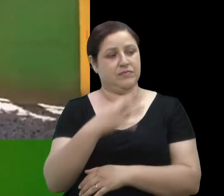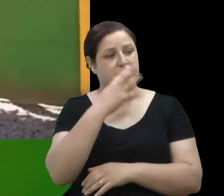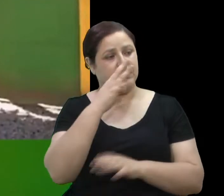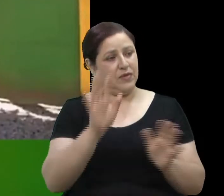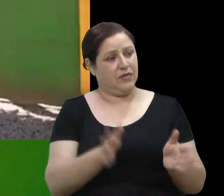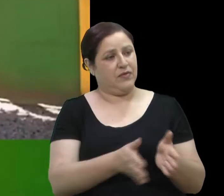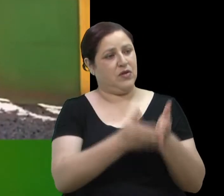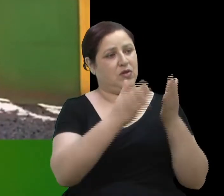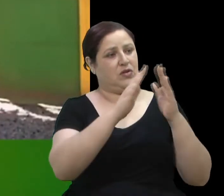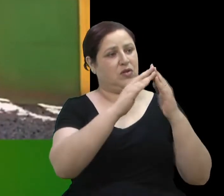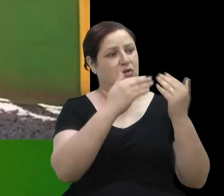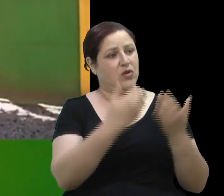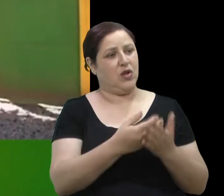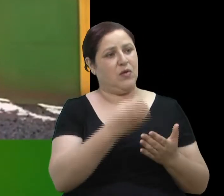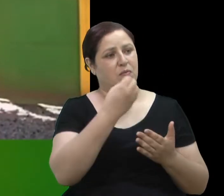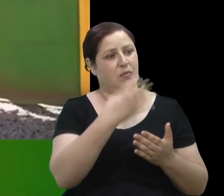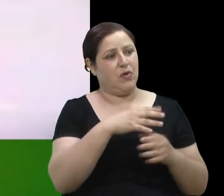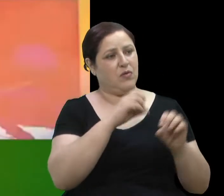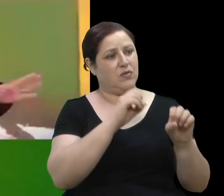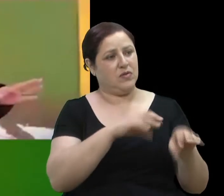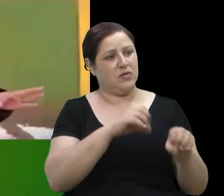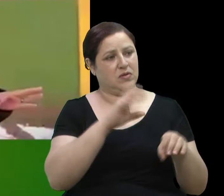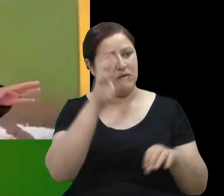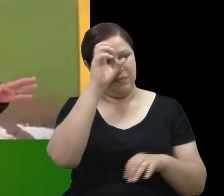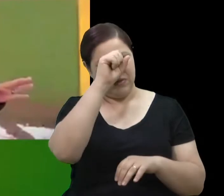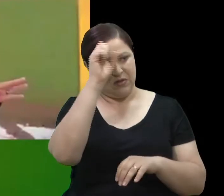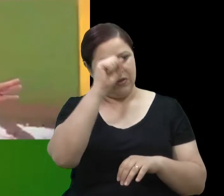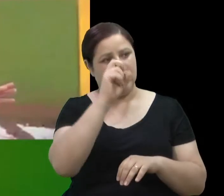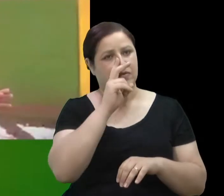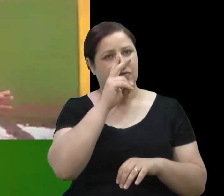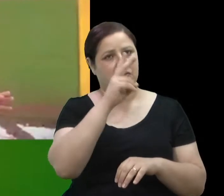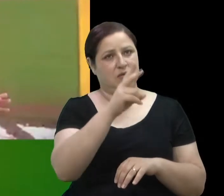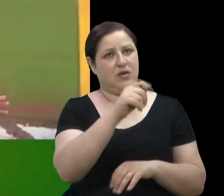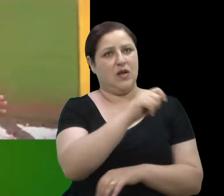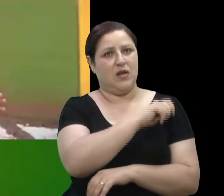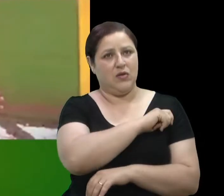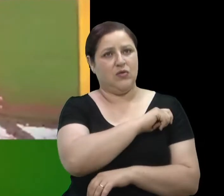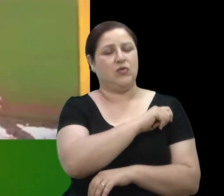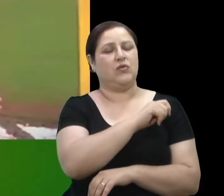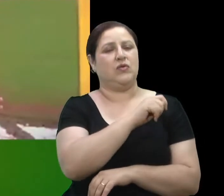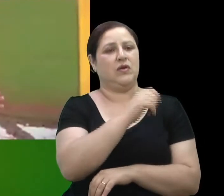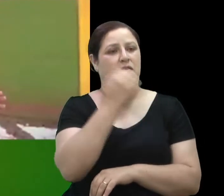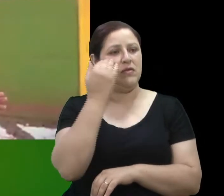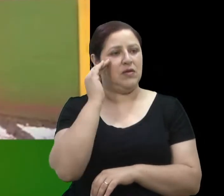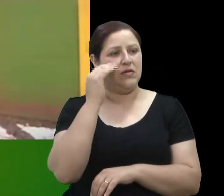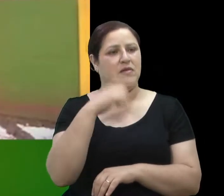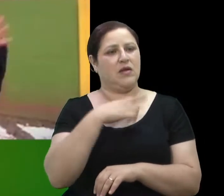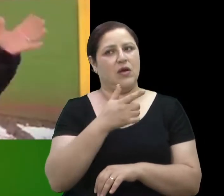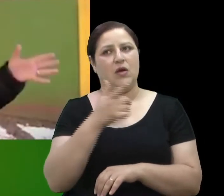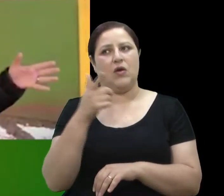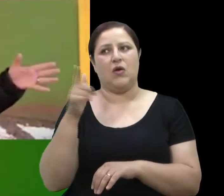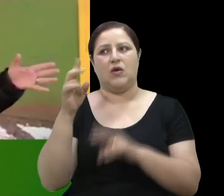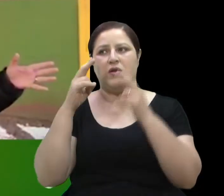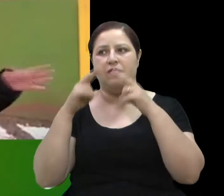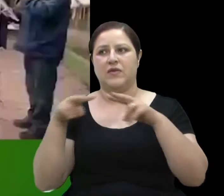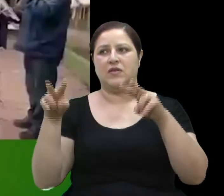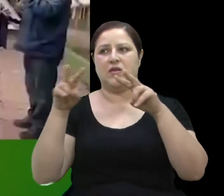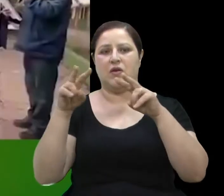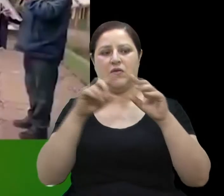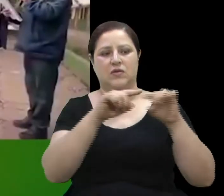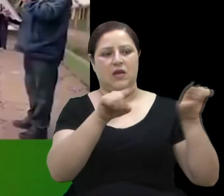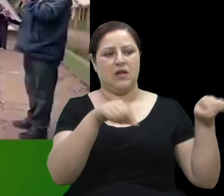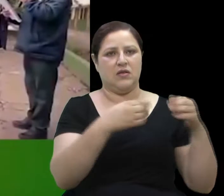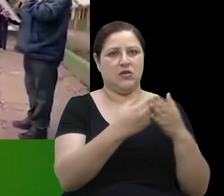ensino, de aprendizado tremendo para ela. Os alunos, eles entendem, eles têm outra visão, além da sala de aula, né?